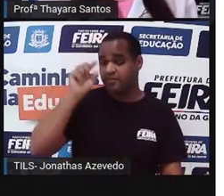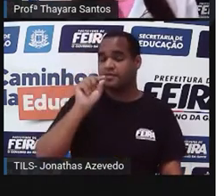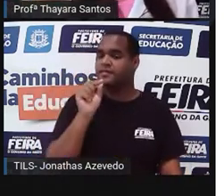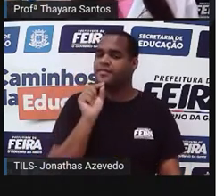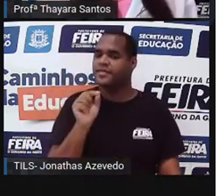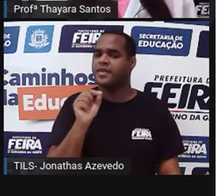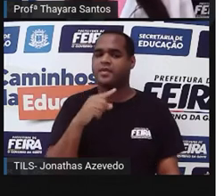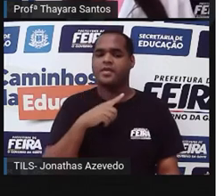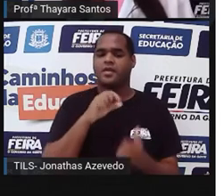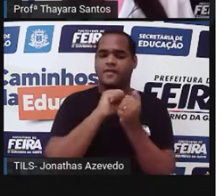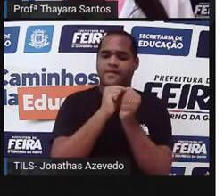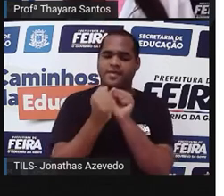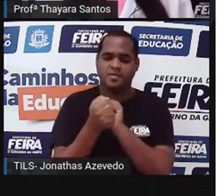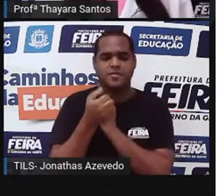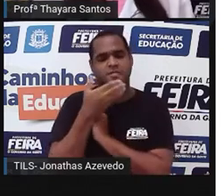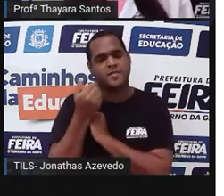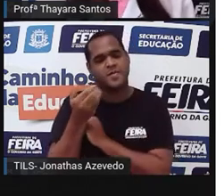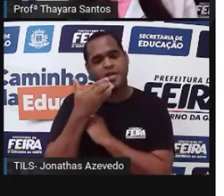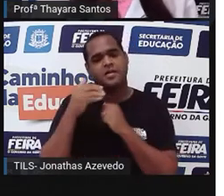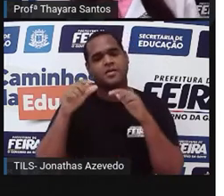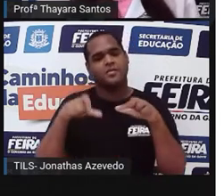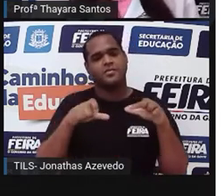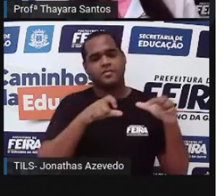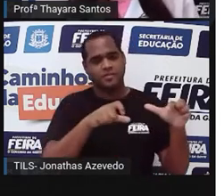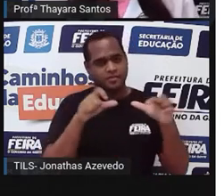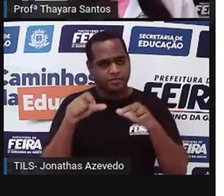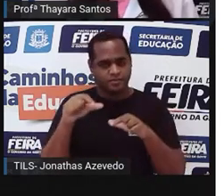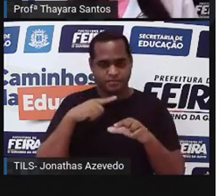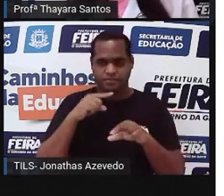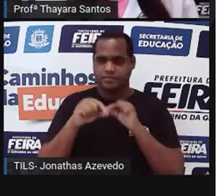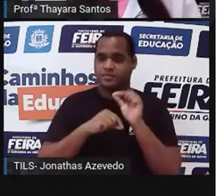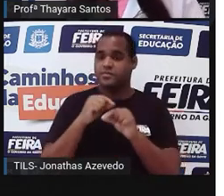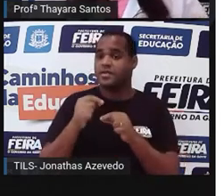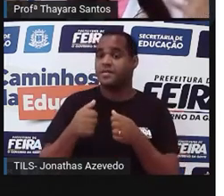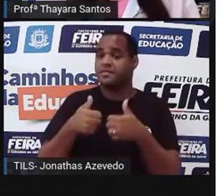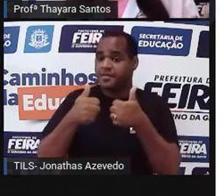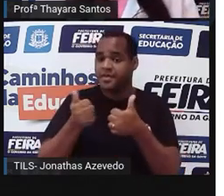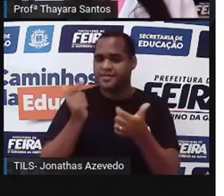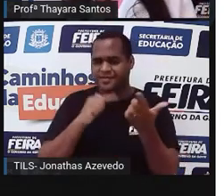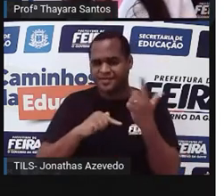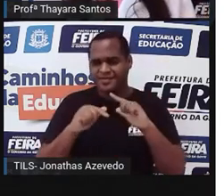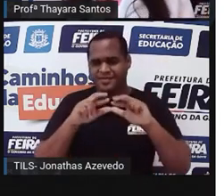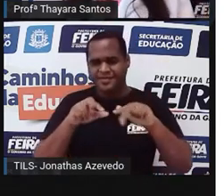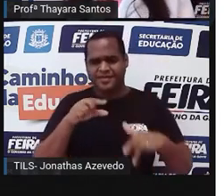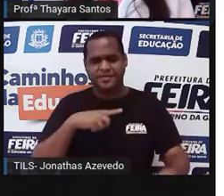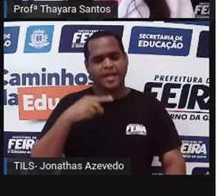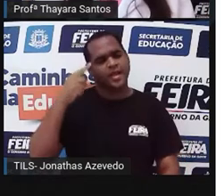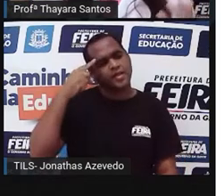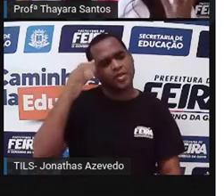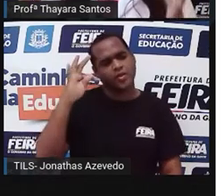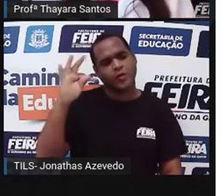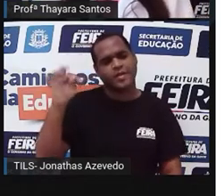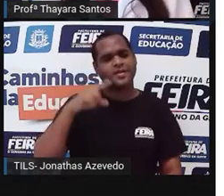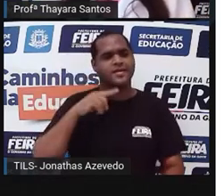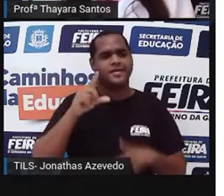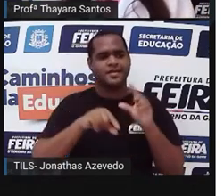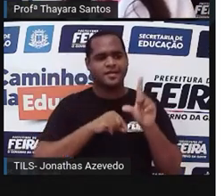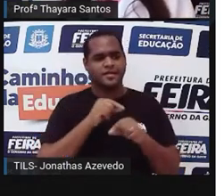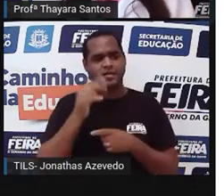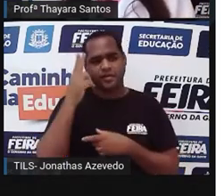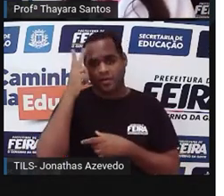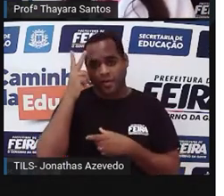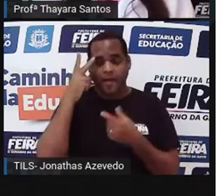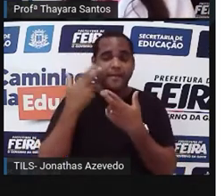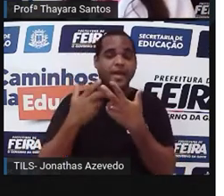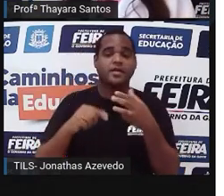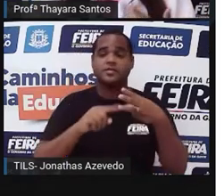aquele que se adapta melhor àquele lugar, é que vai acabar tendo vantagens. Então, o que rege a teoria da seleção natural são essas três ideias